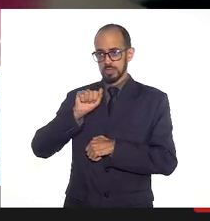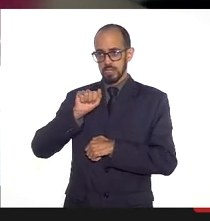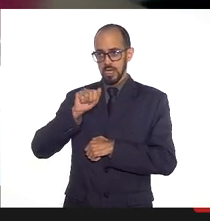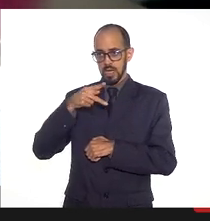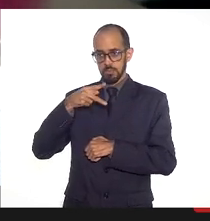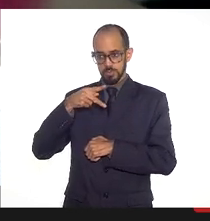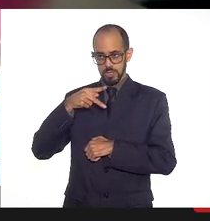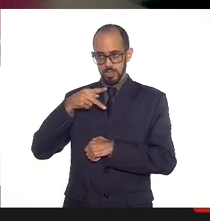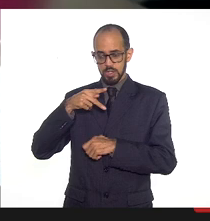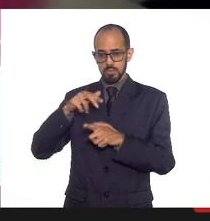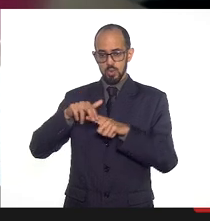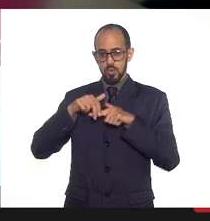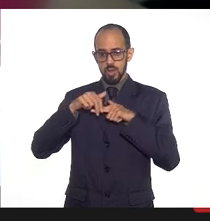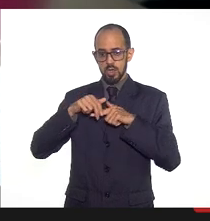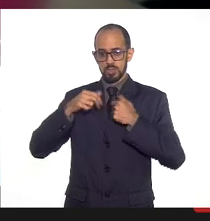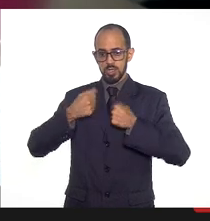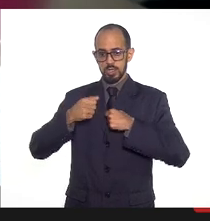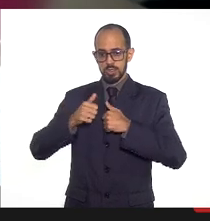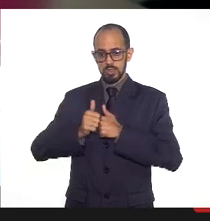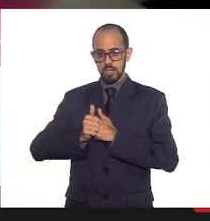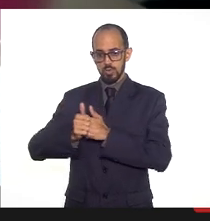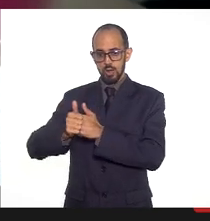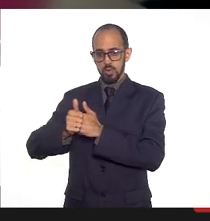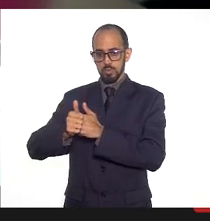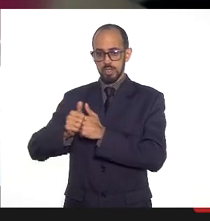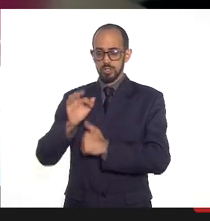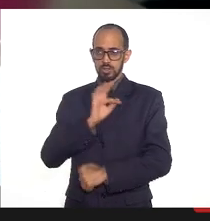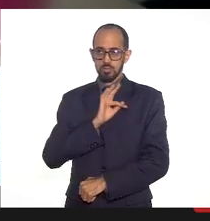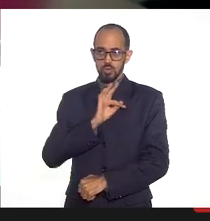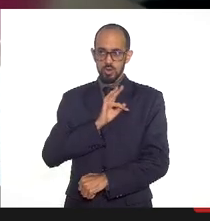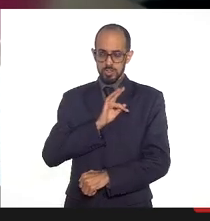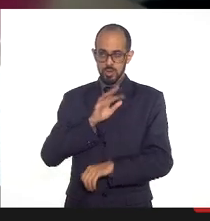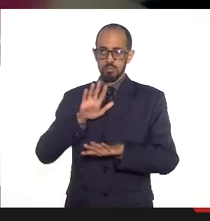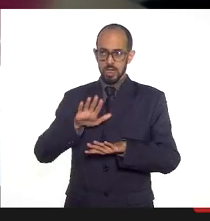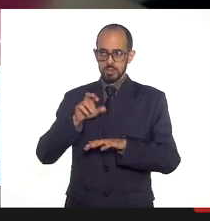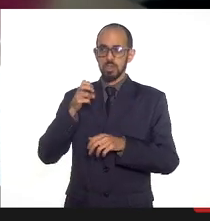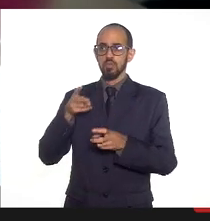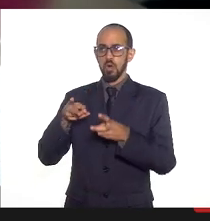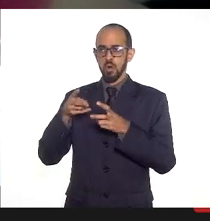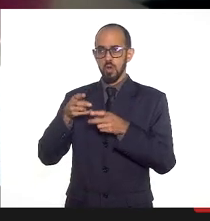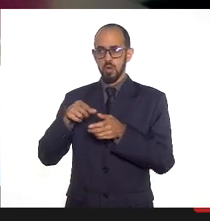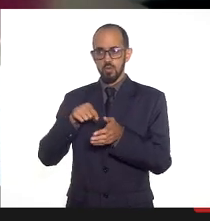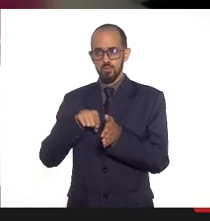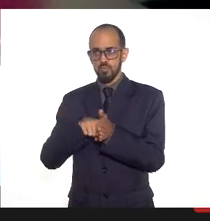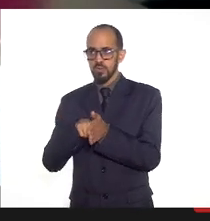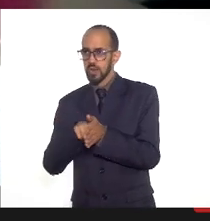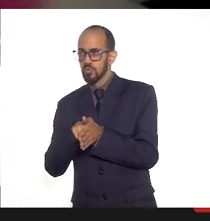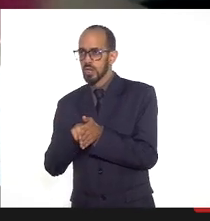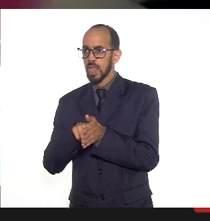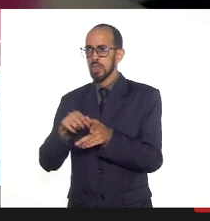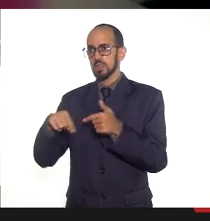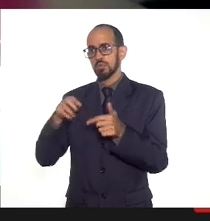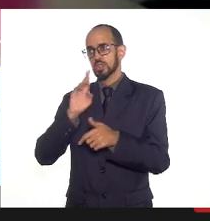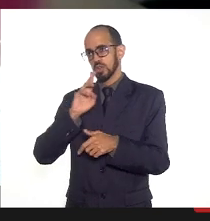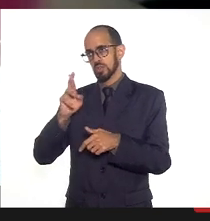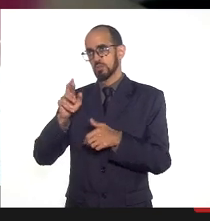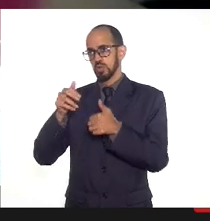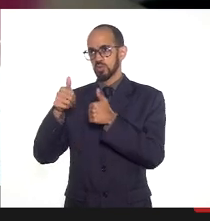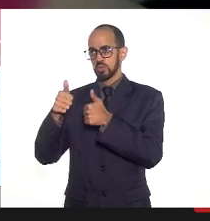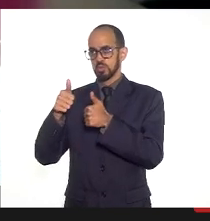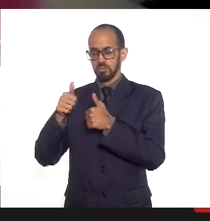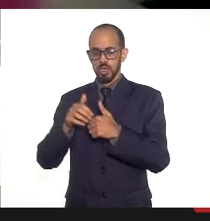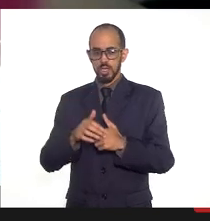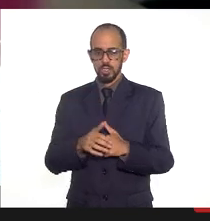necessidade do acompanhamento, mas eu vou checar isso para a senhora e respondo numa próxima oportunidade, tudo bem?